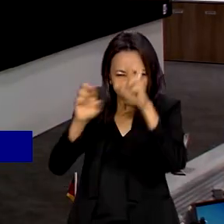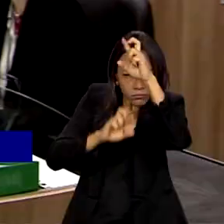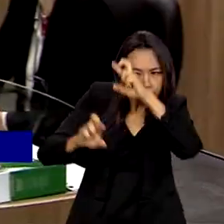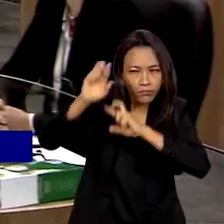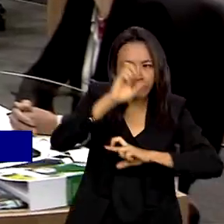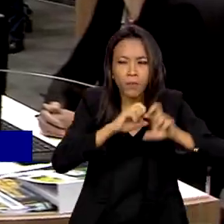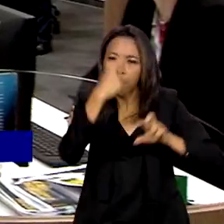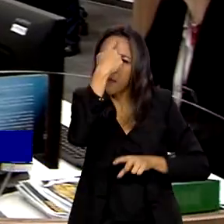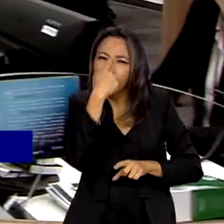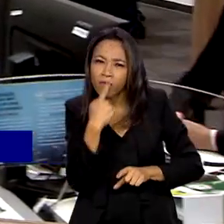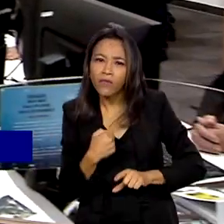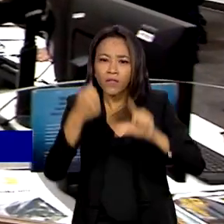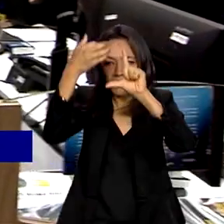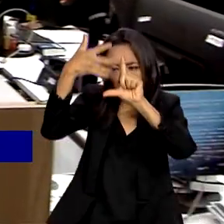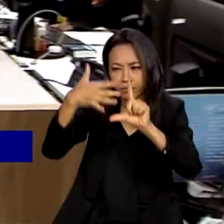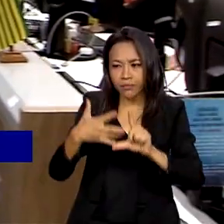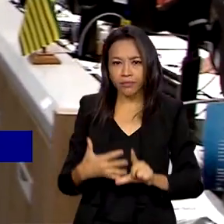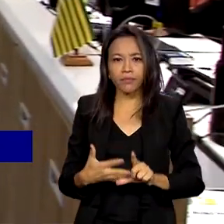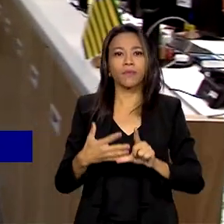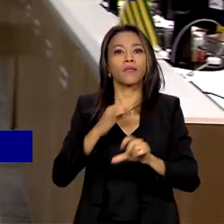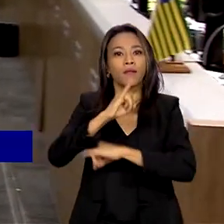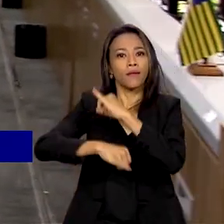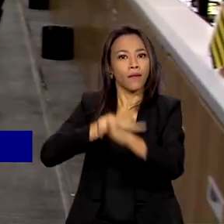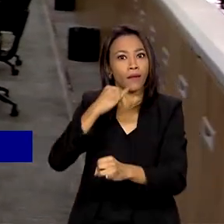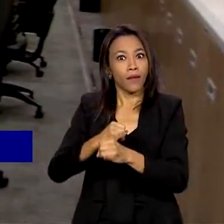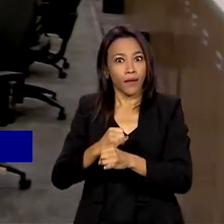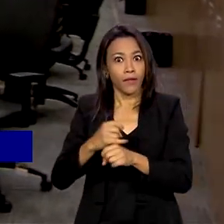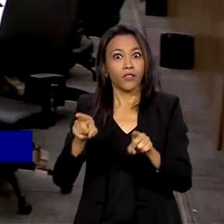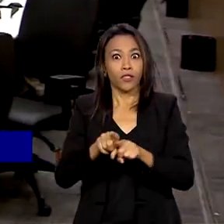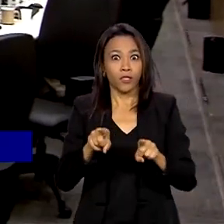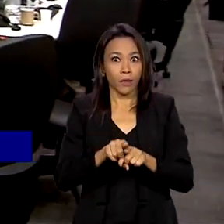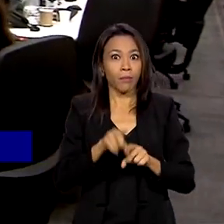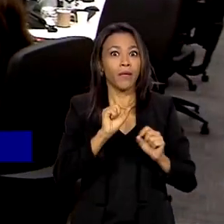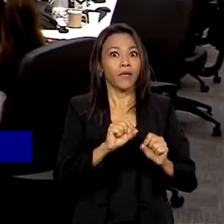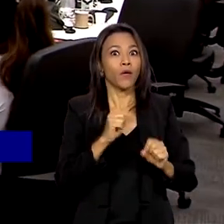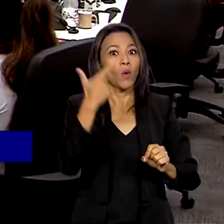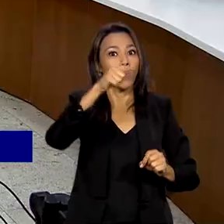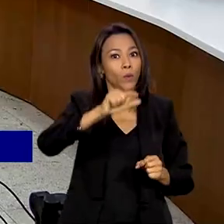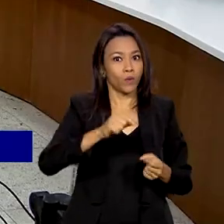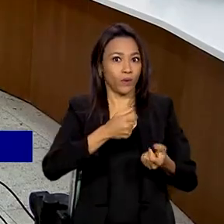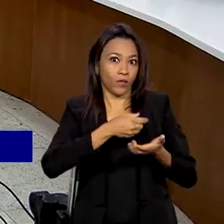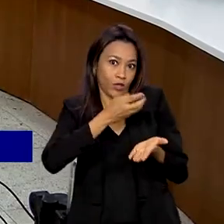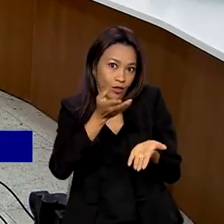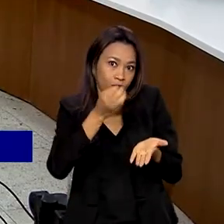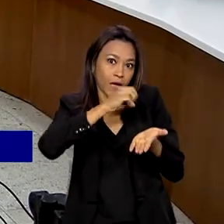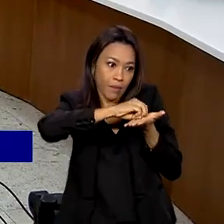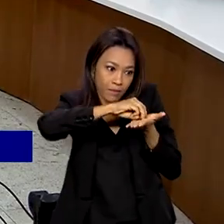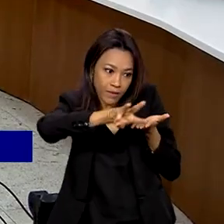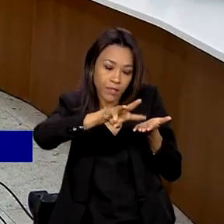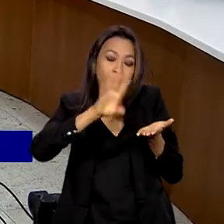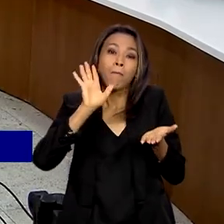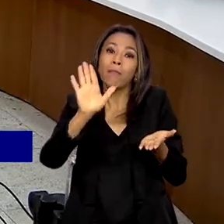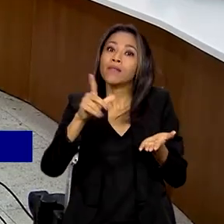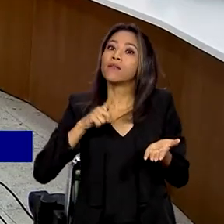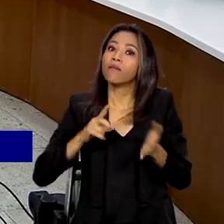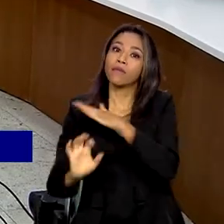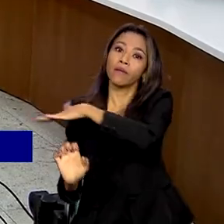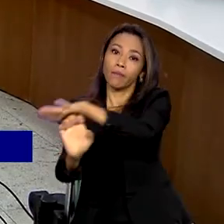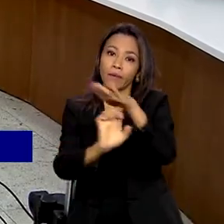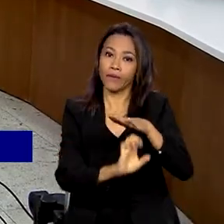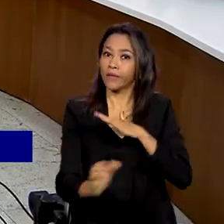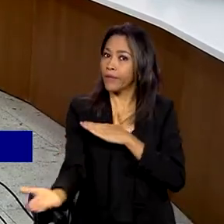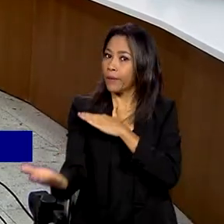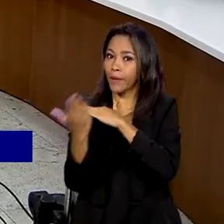perfis, páginas da internet e contas de aplicativos de mensagens. Mas teve empresa que não colaborou